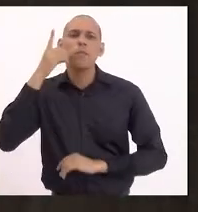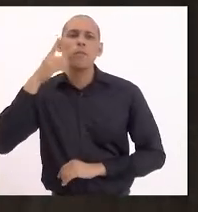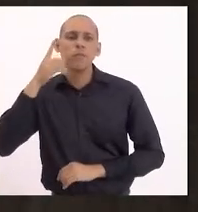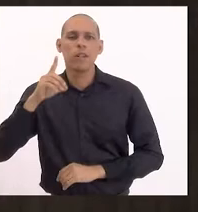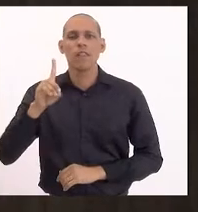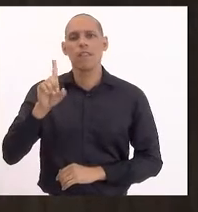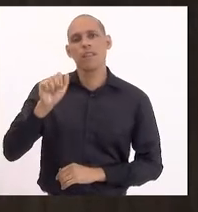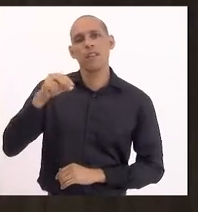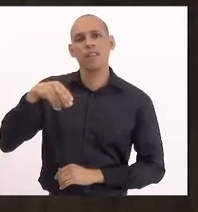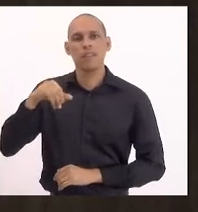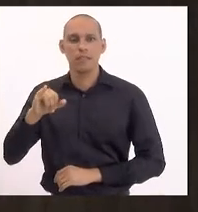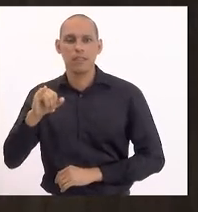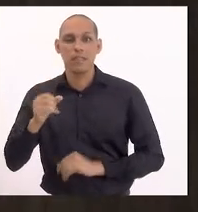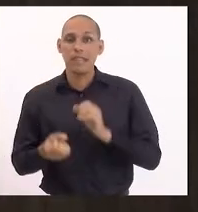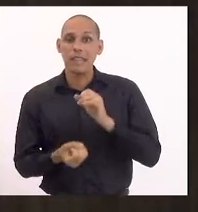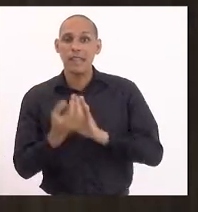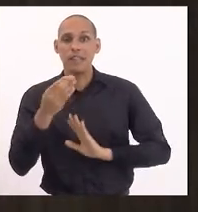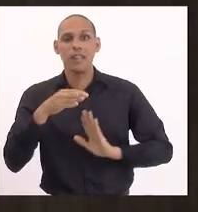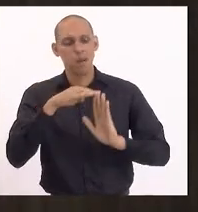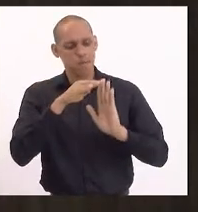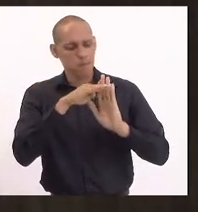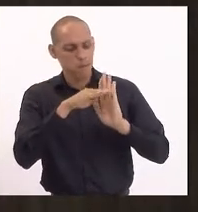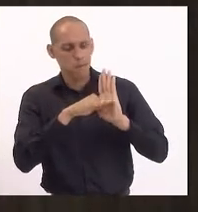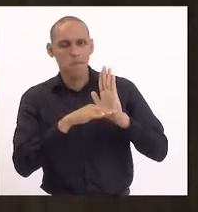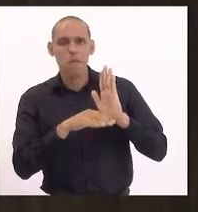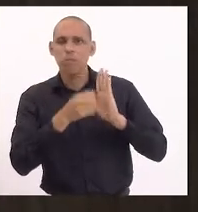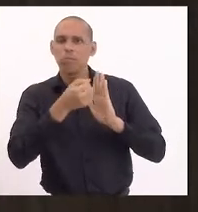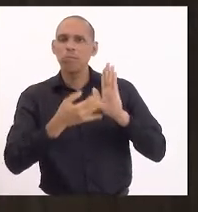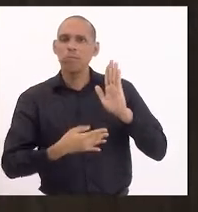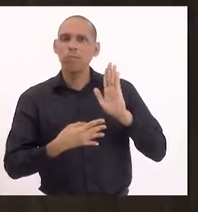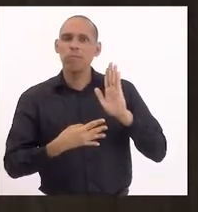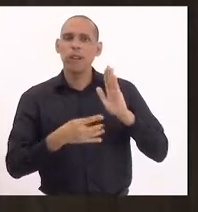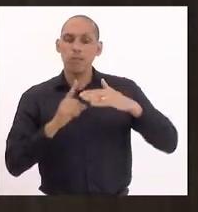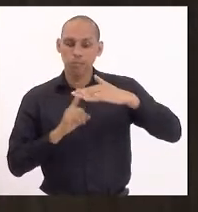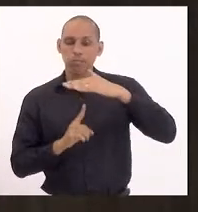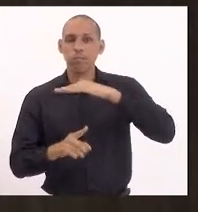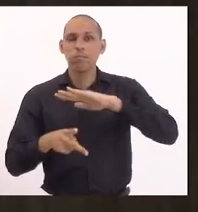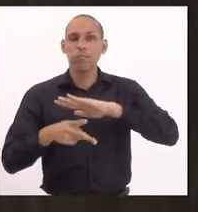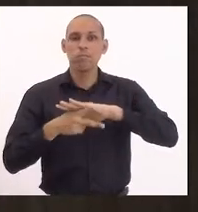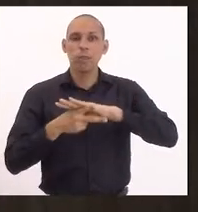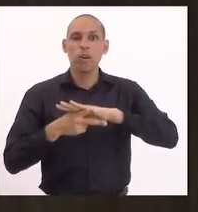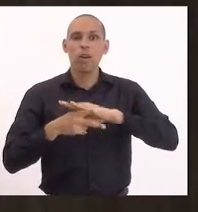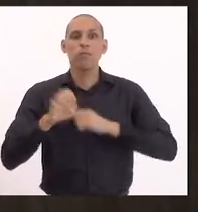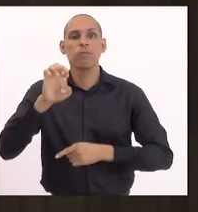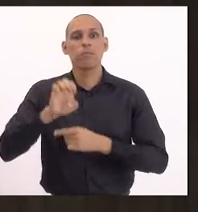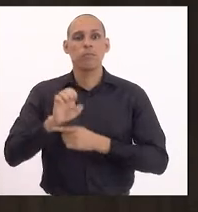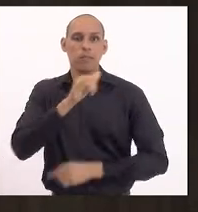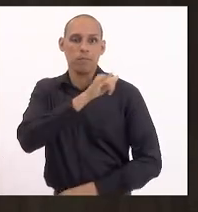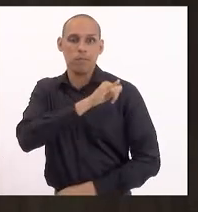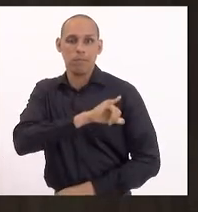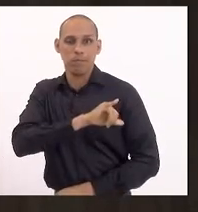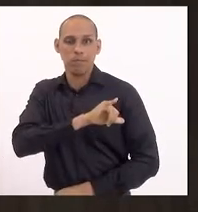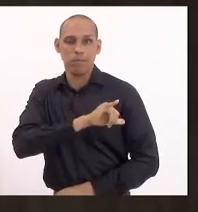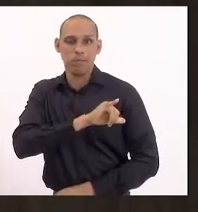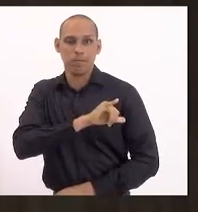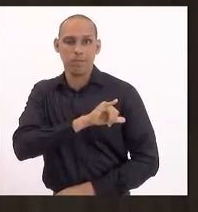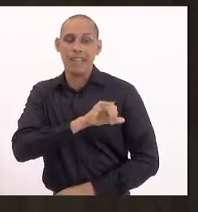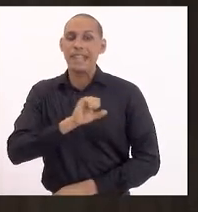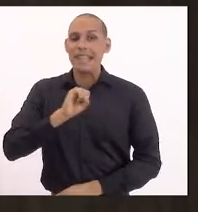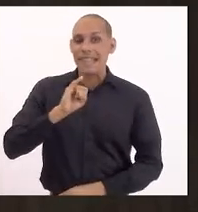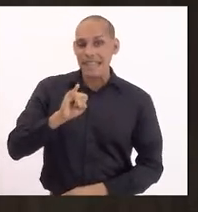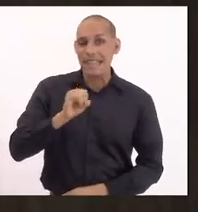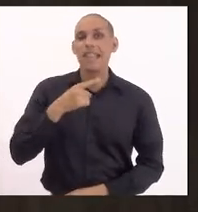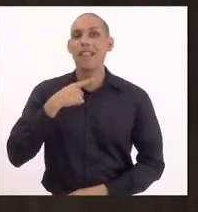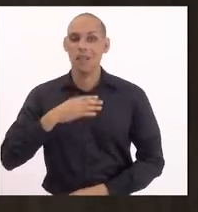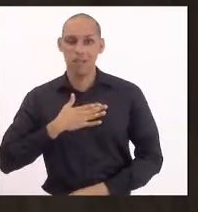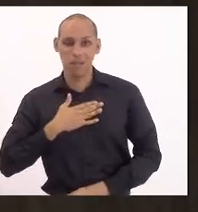que cria o dossiê de refugiados no âmbito do Estado do Rio de Janeiro. Se dependesse do meu desejo, senhor presidente,